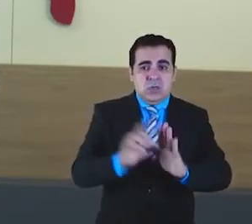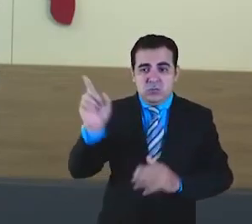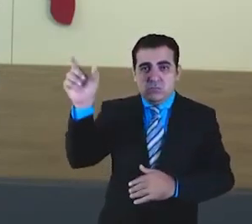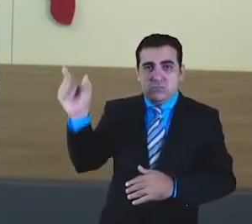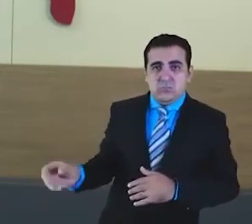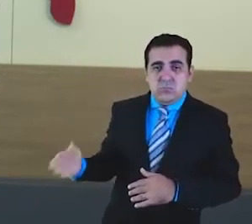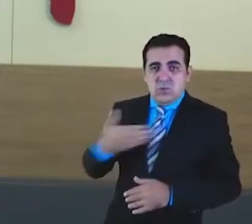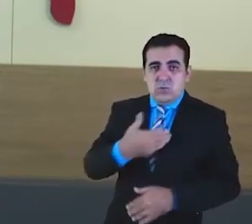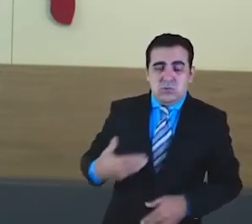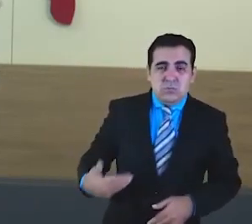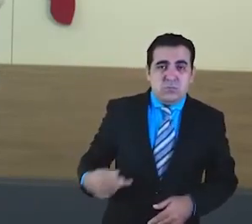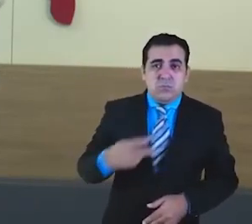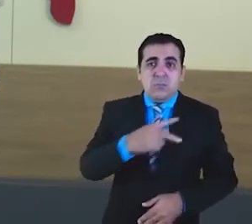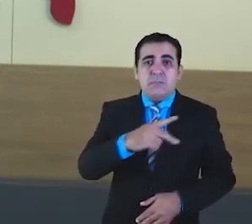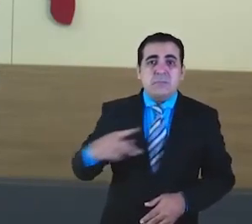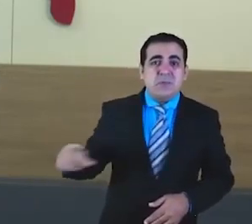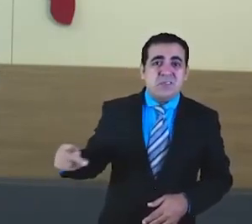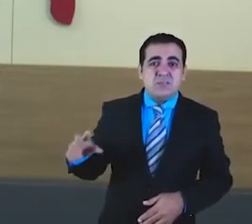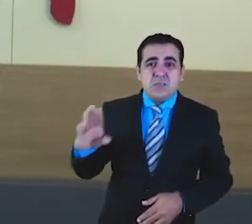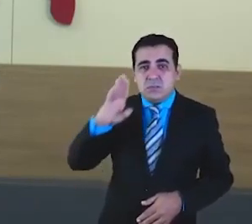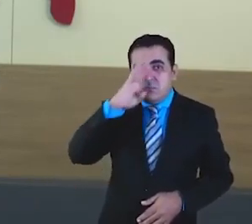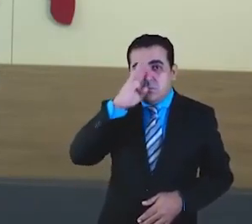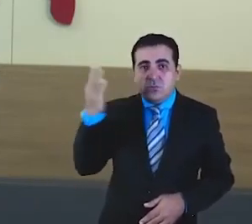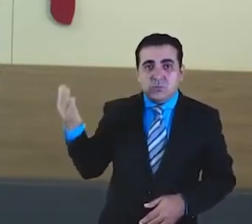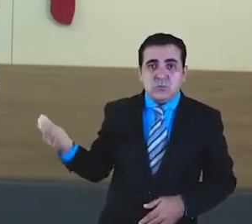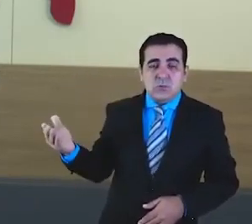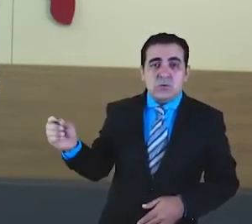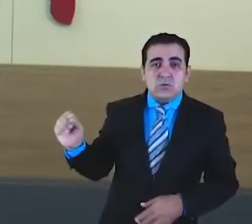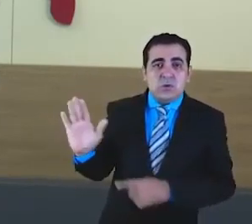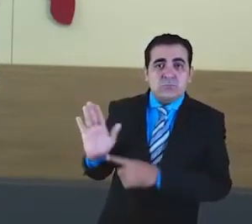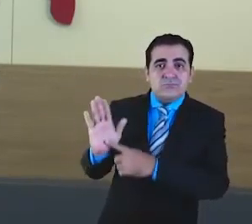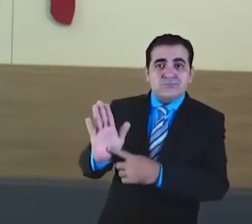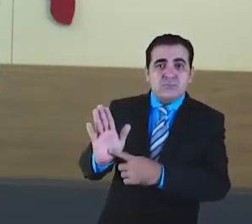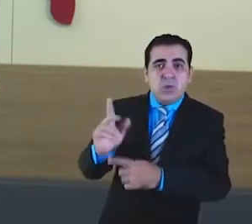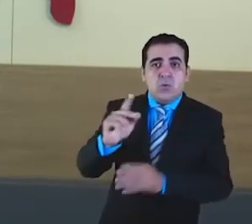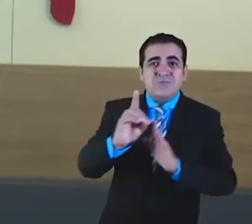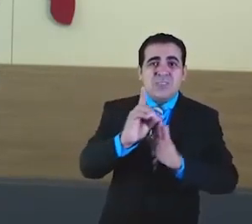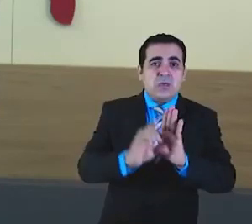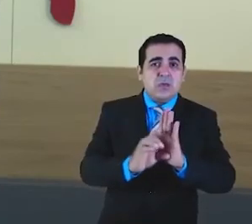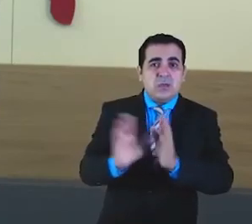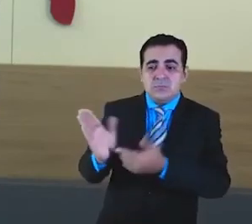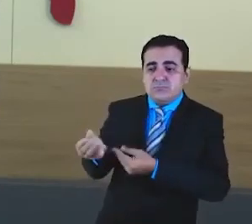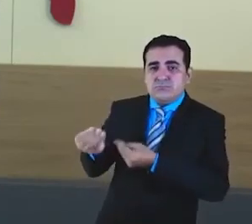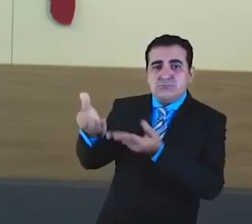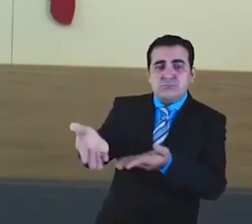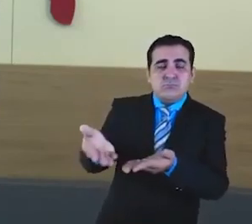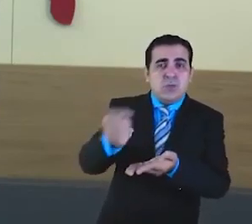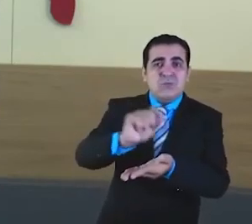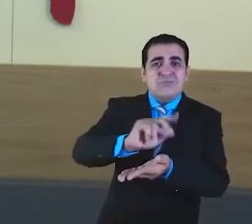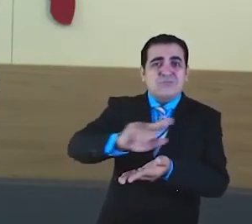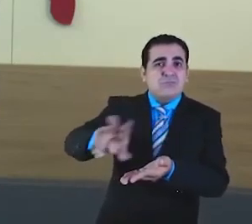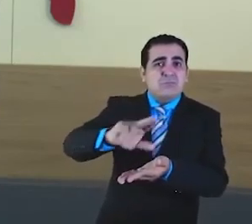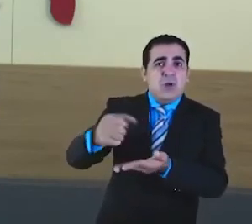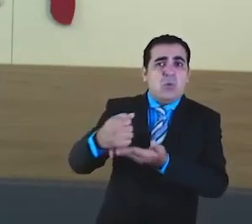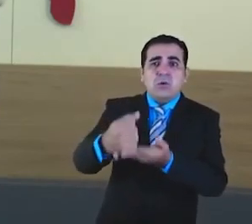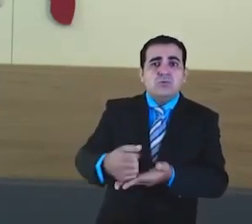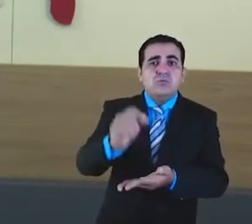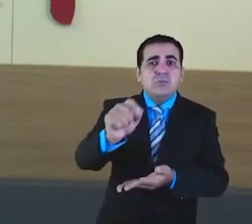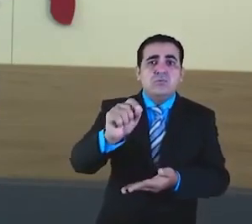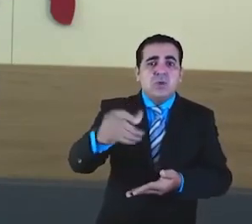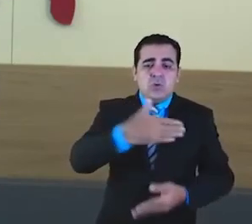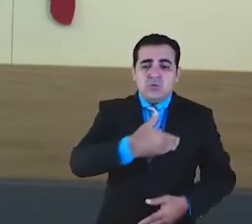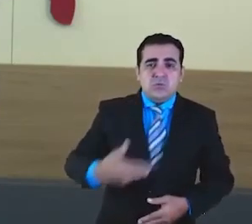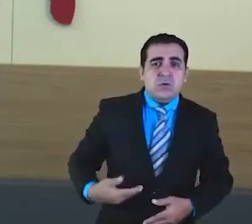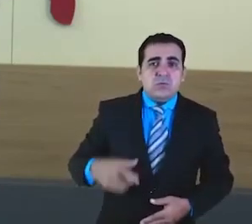da República que, infelizmente, não atende à sugestão dos governadores, no sentido de que